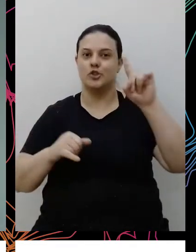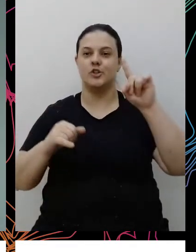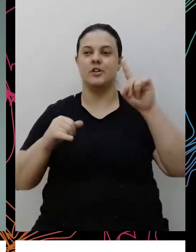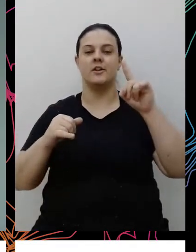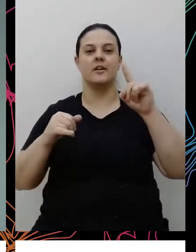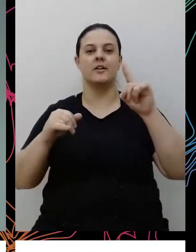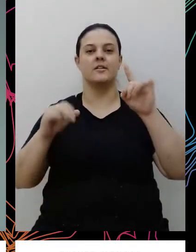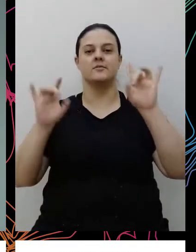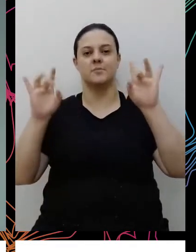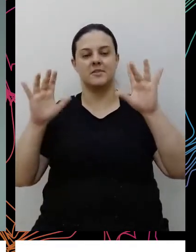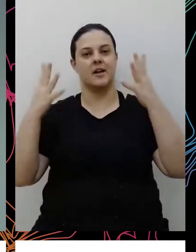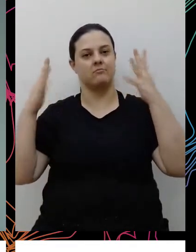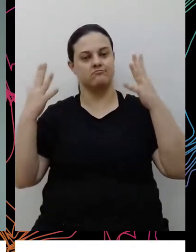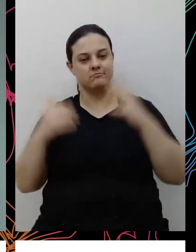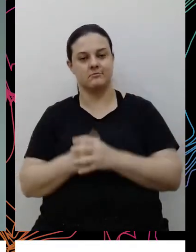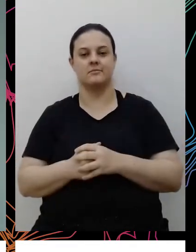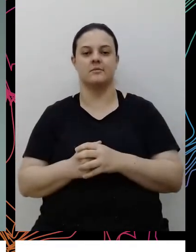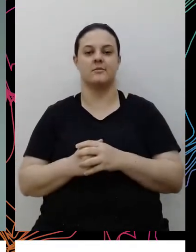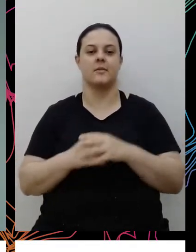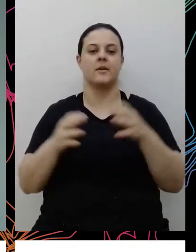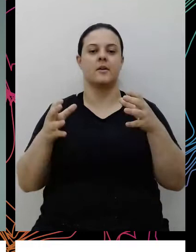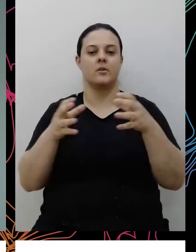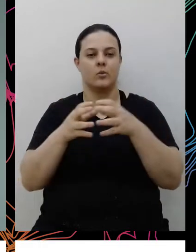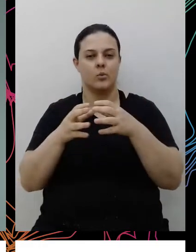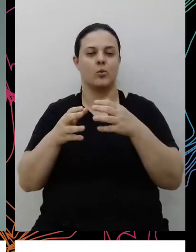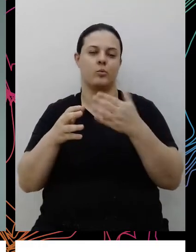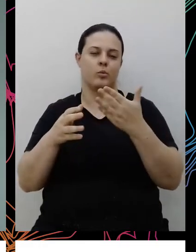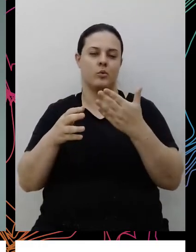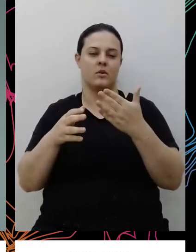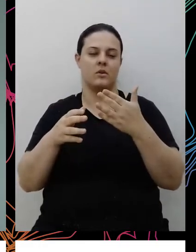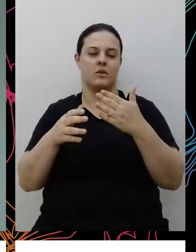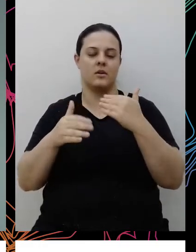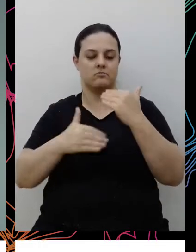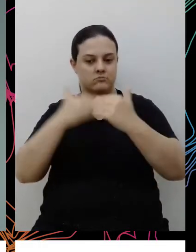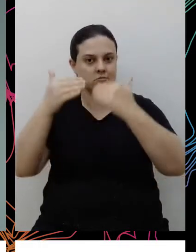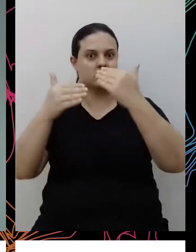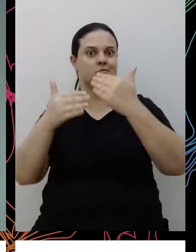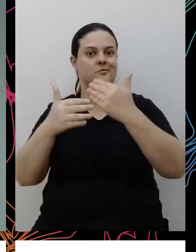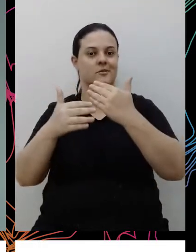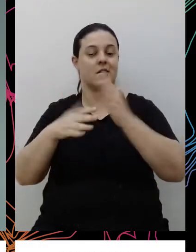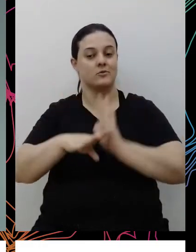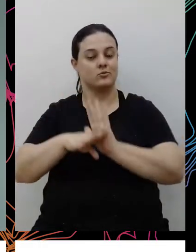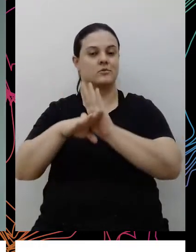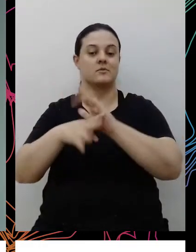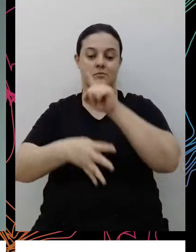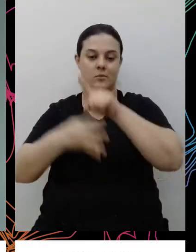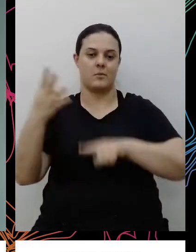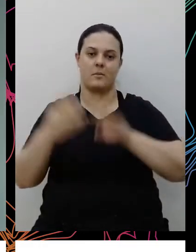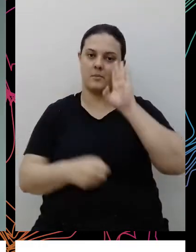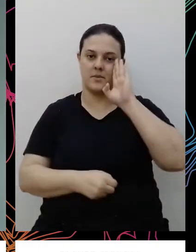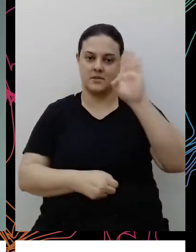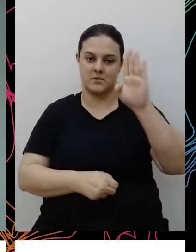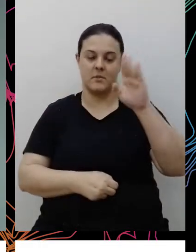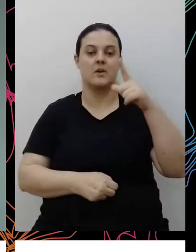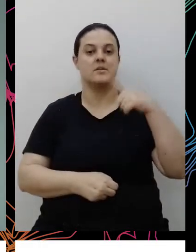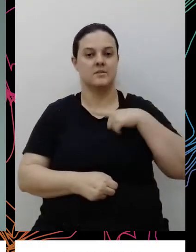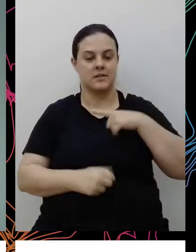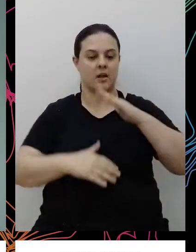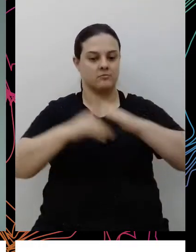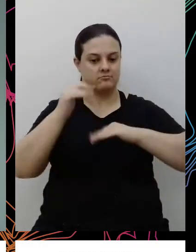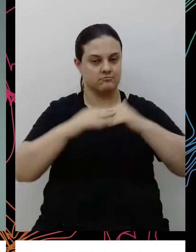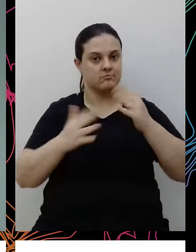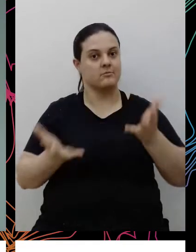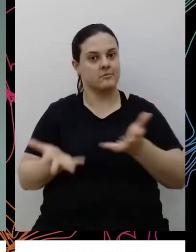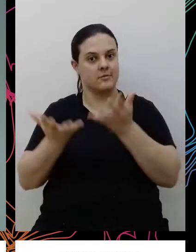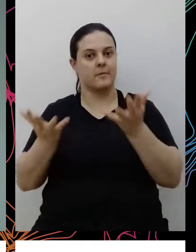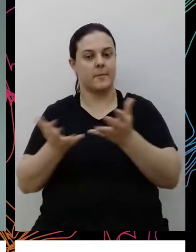de ascensão de carreira desses grupos minorizados, enfim. Por isso que são os nossos quatro temas prioritários, porque a gente investe em ação afirmativa.